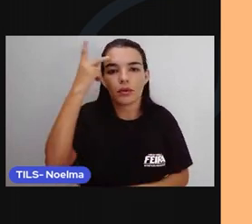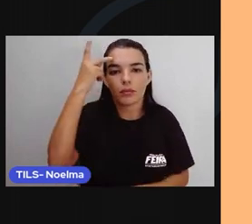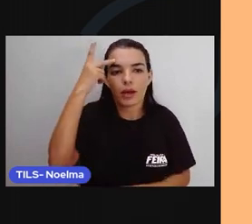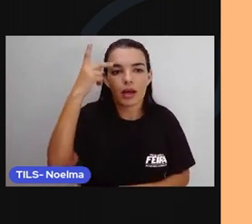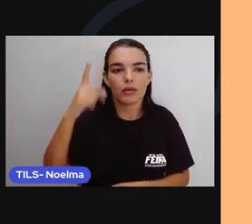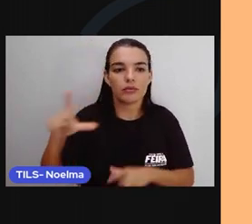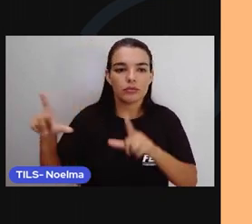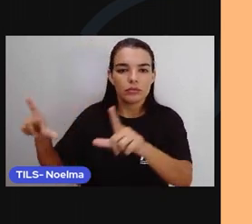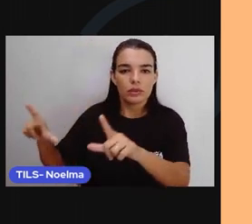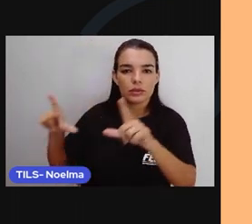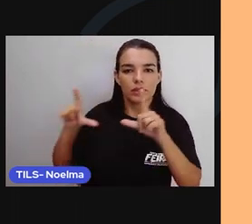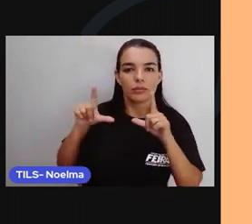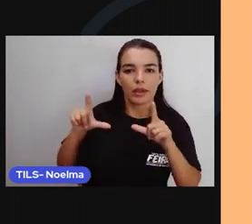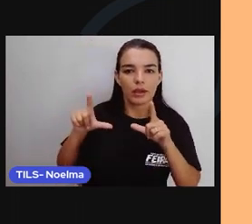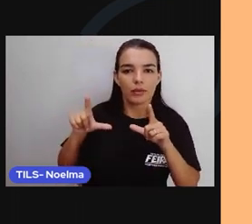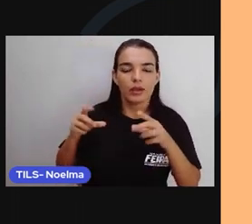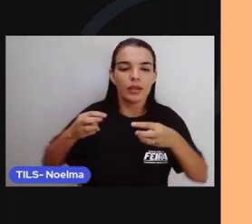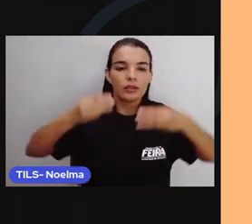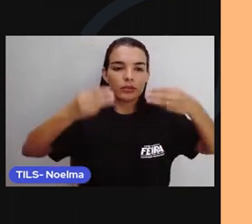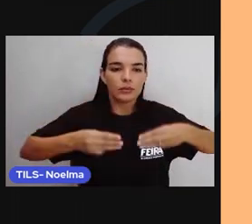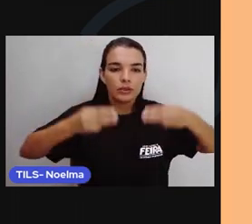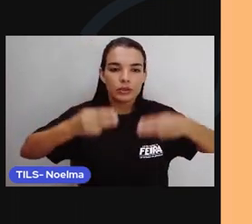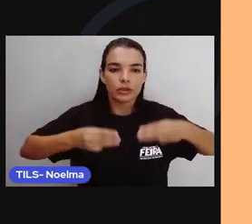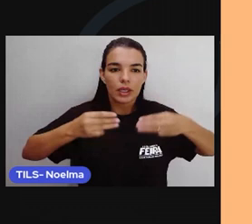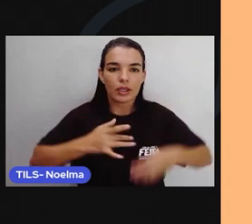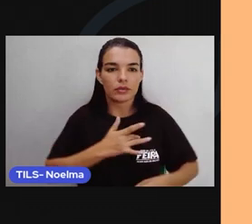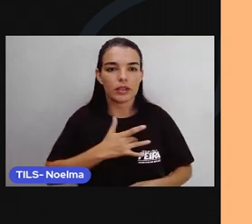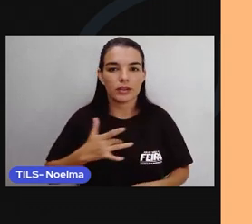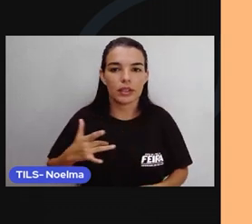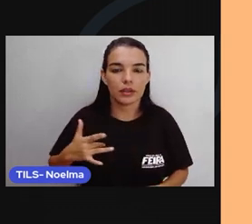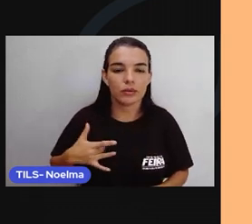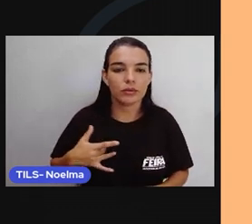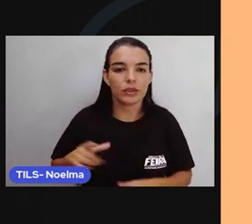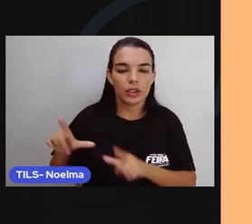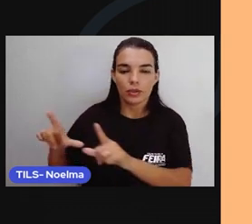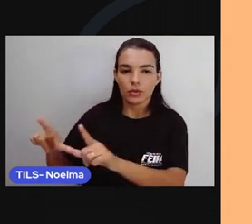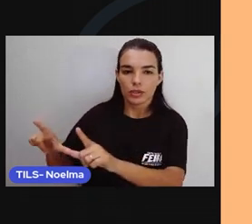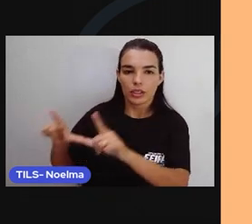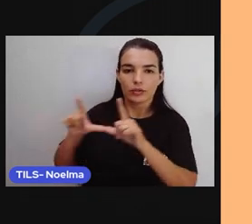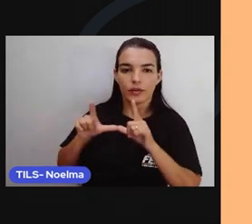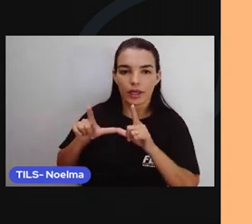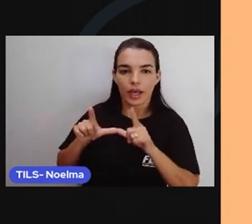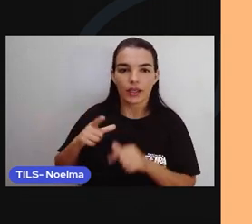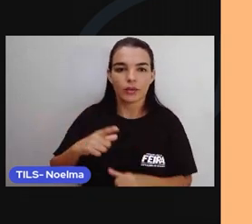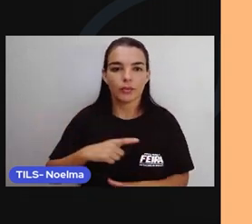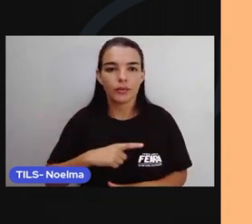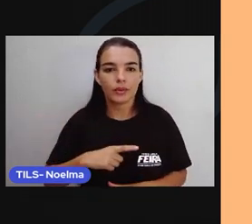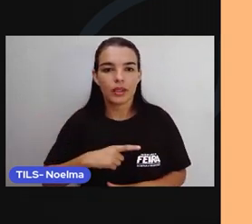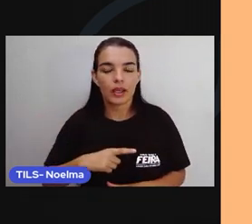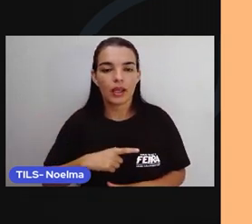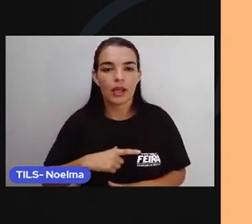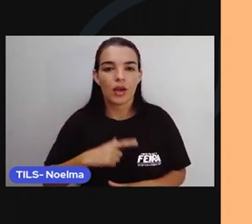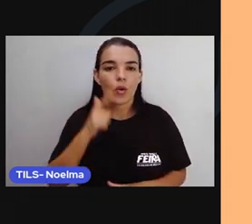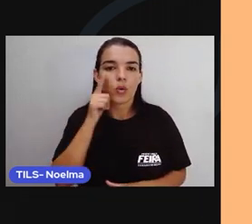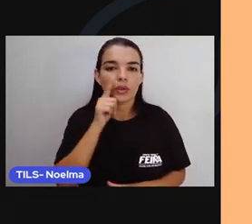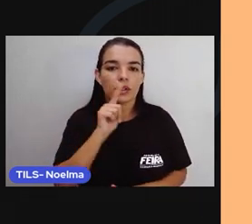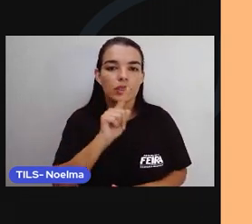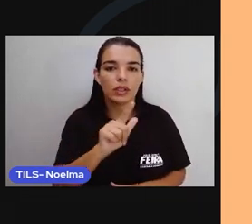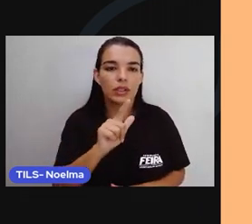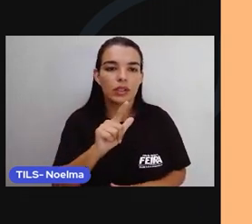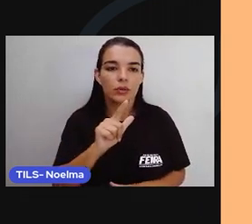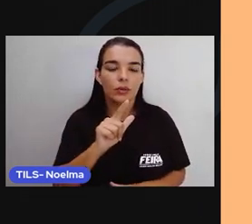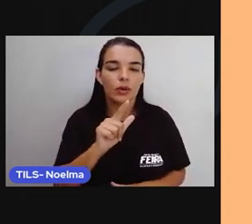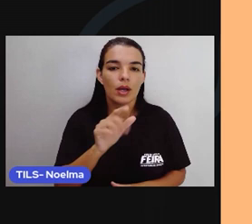texto. A cidade de São Paulo recebeu um certificado do Ministério da Saúde, dia 13 de novembro, que atesta que o município